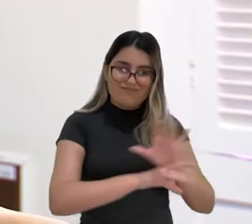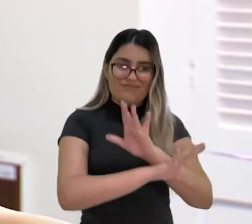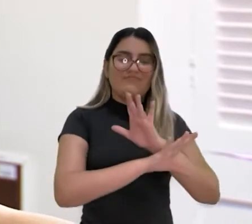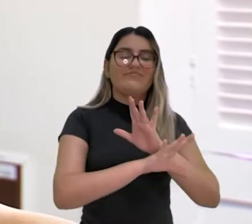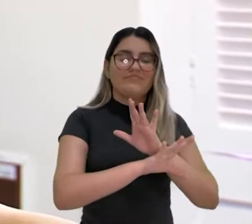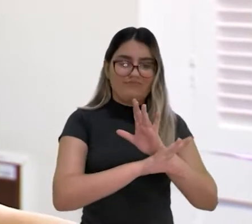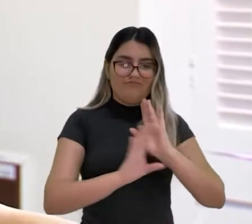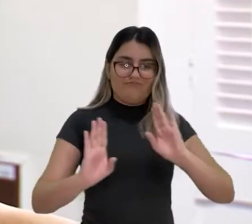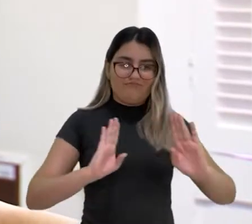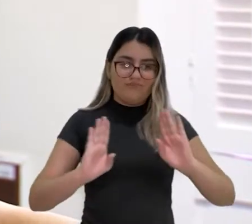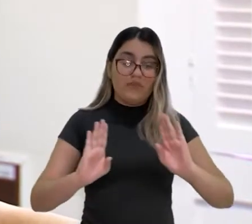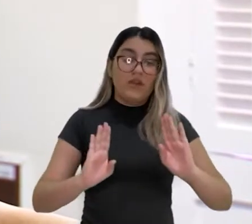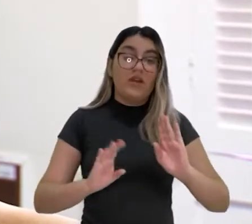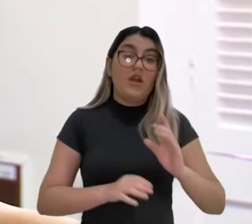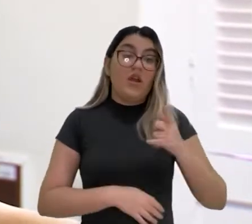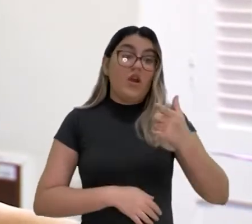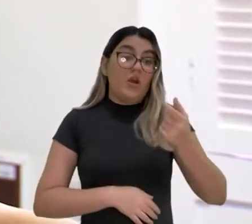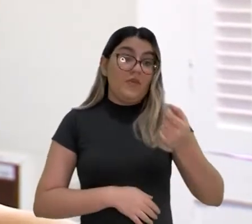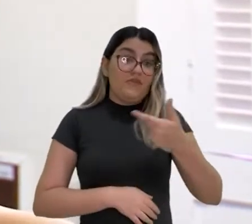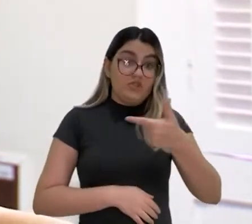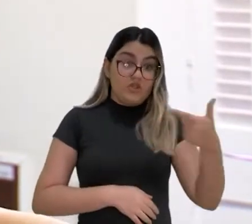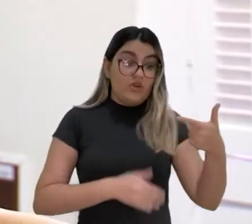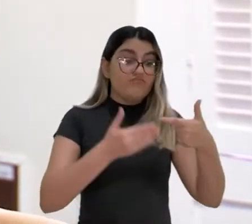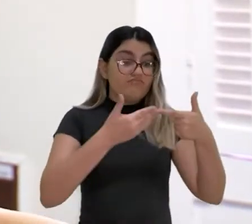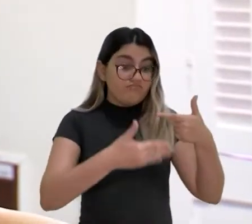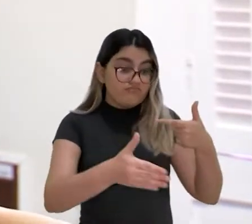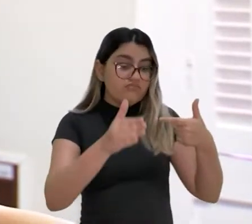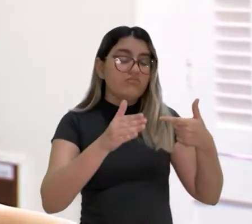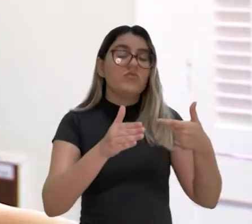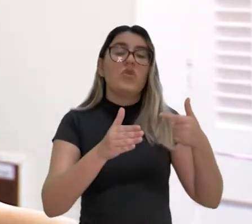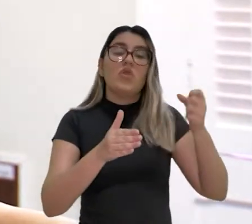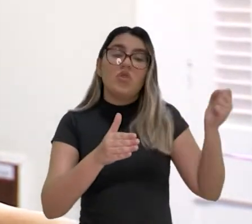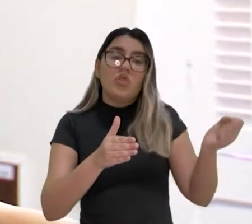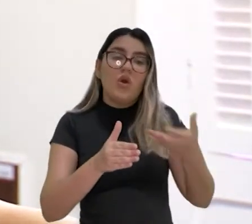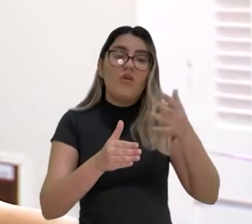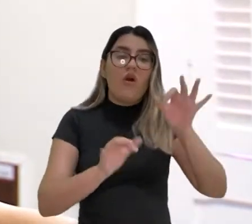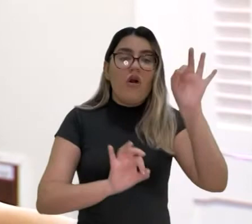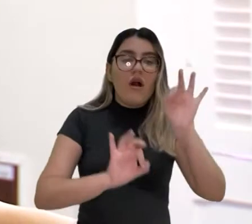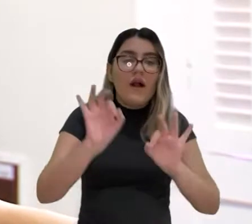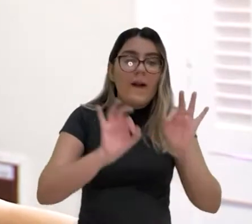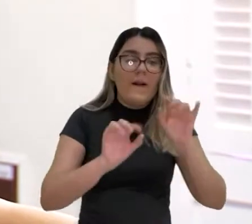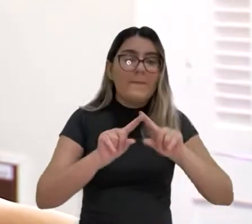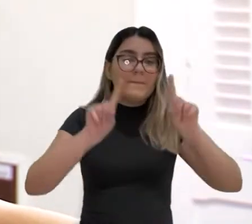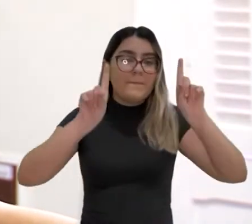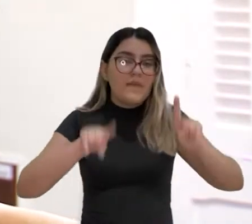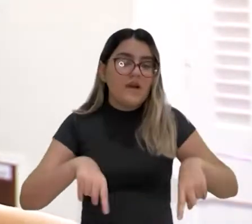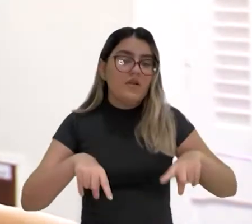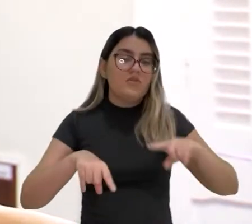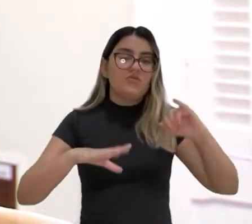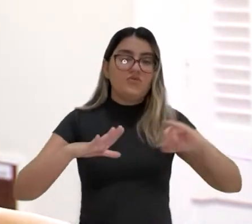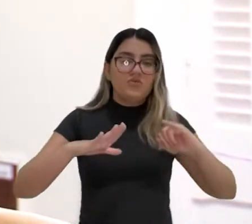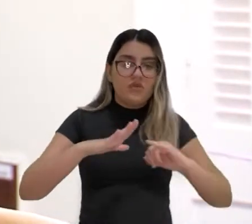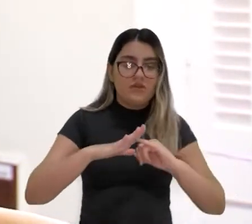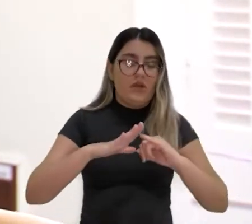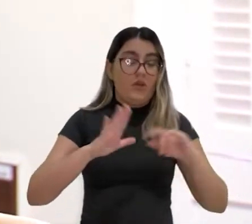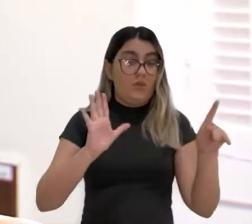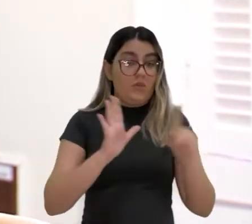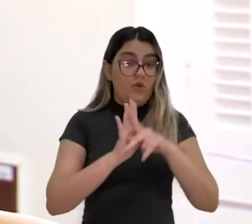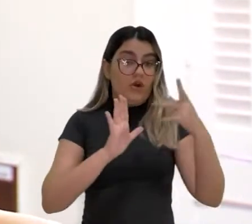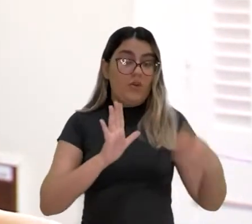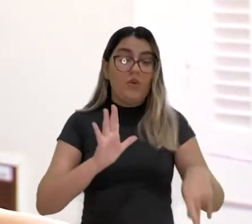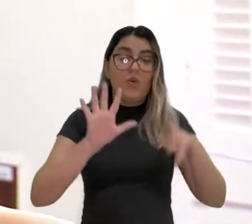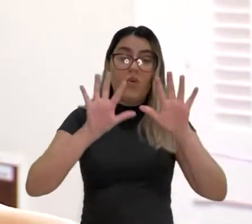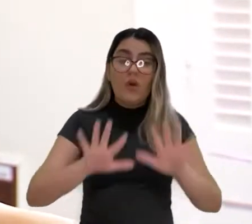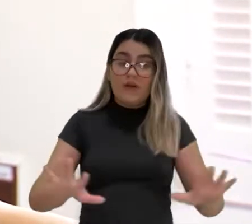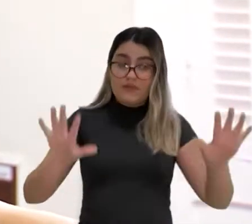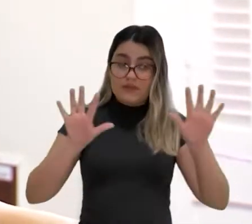2022. No ano de 2022 nós já vamos começar a trabalhar num novo plano de desenvolvimento institucional para